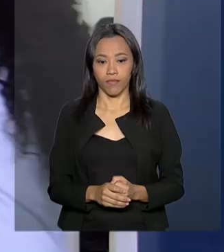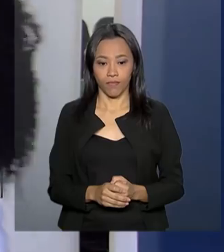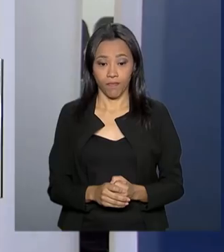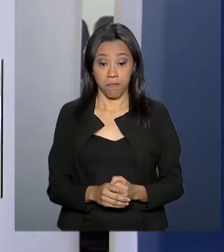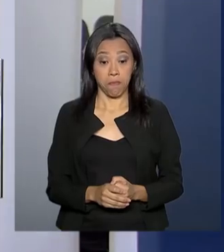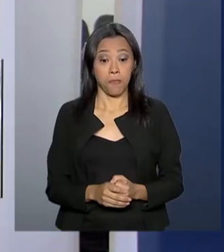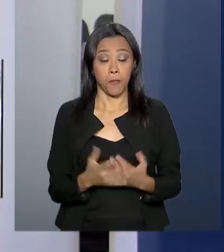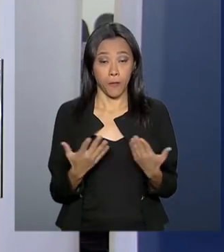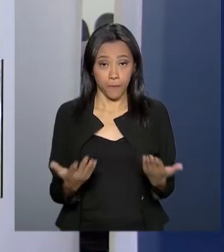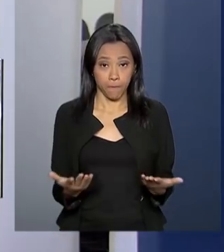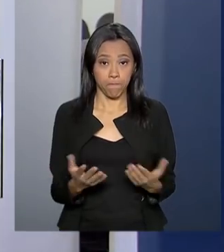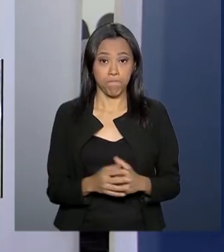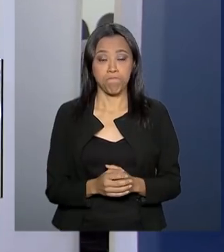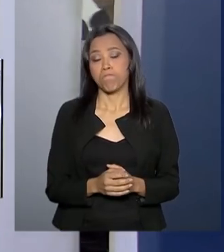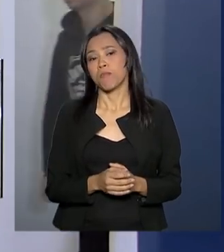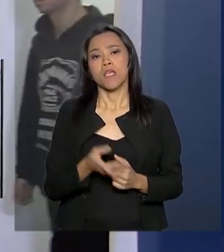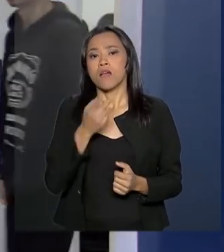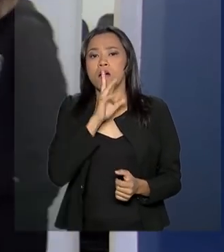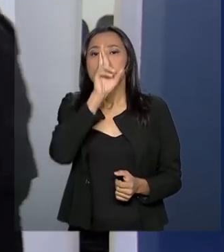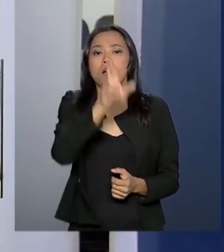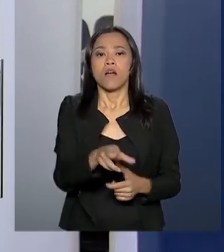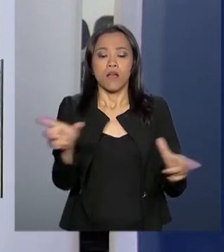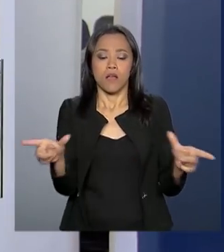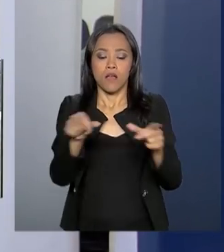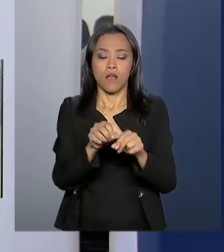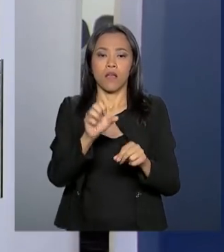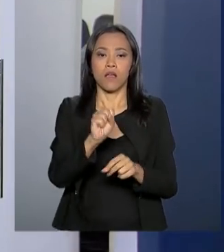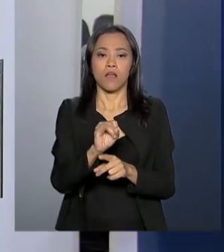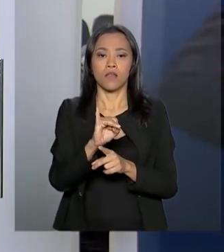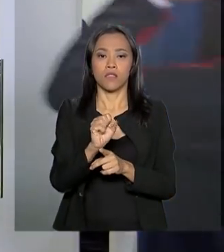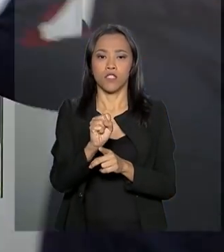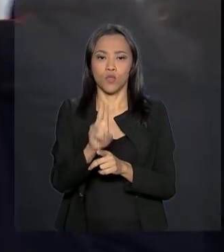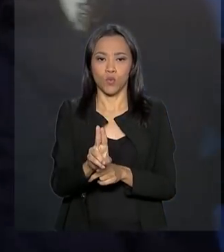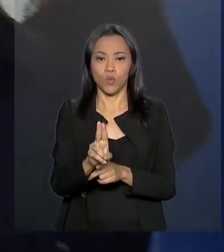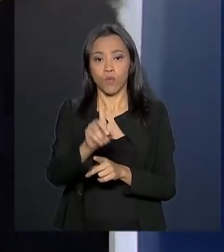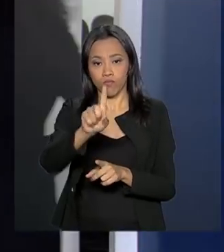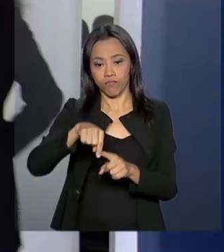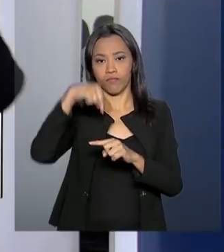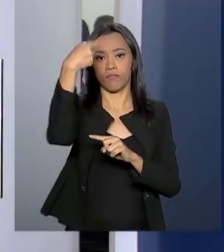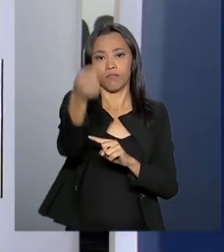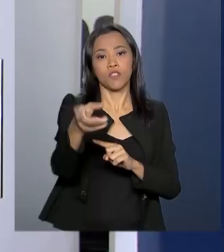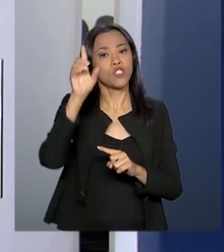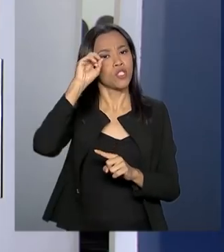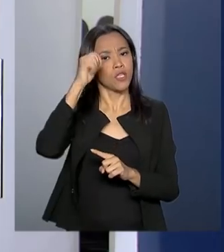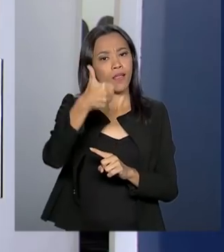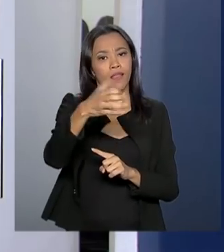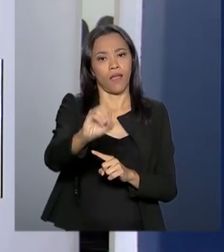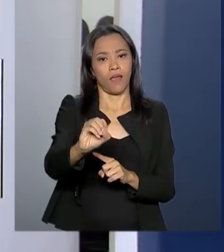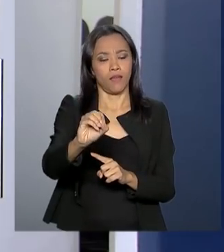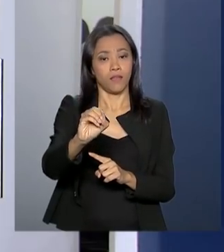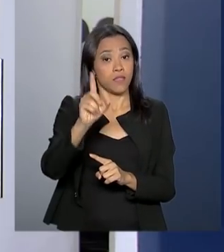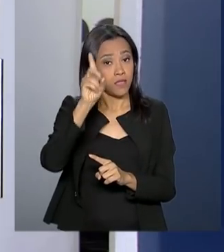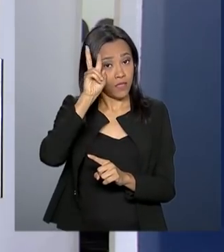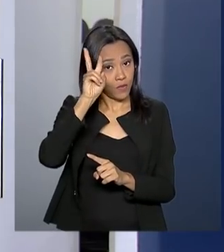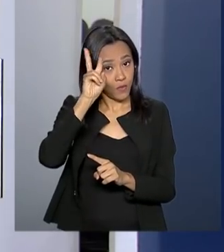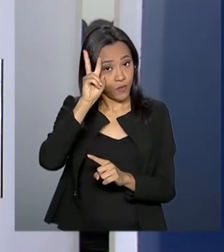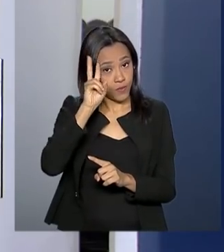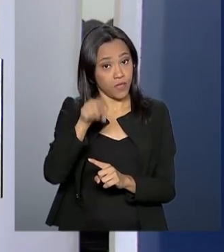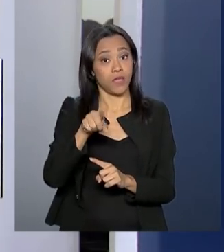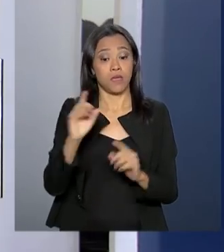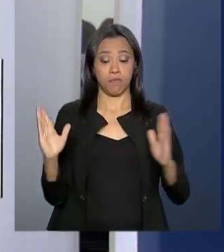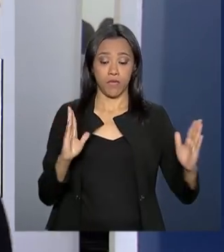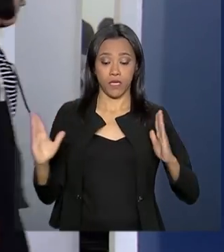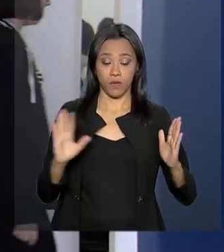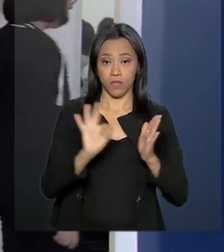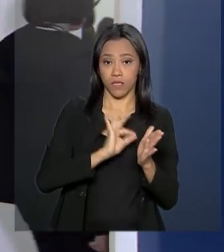Olha, Carla, os resultados do SISU saem na próxima segunda-feira, dia 10. E as matrículas devem ser feitas entre